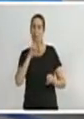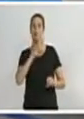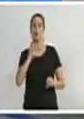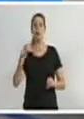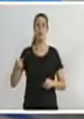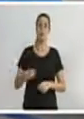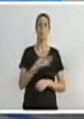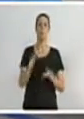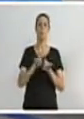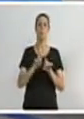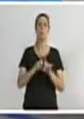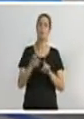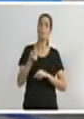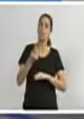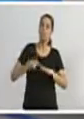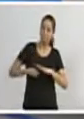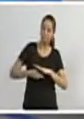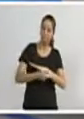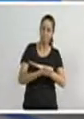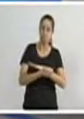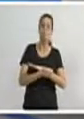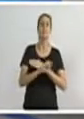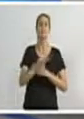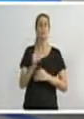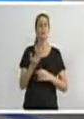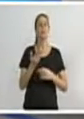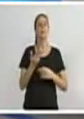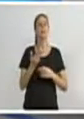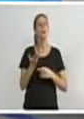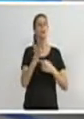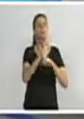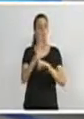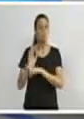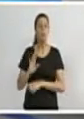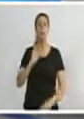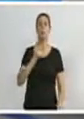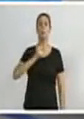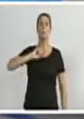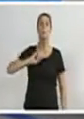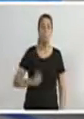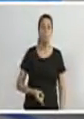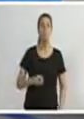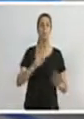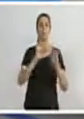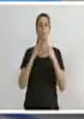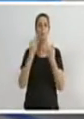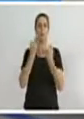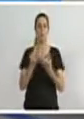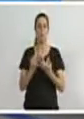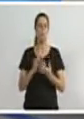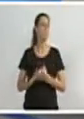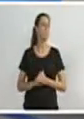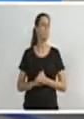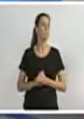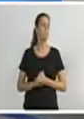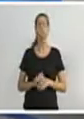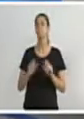Com o investimento, serão beneficiadas aproximadamente 8 mil famílias. Nós vamos fazer com o anel,